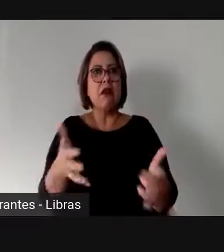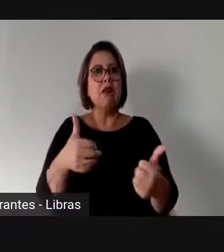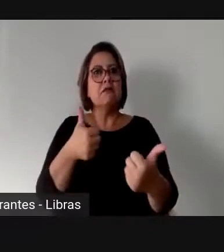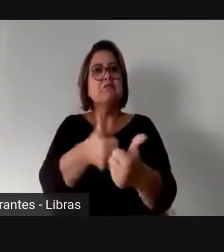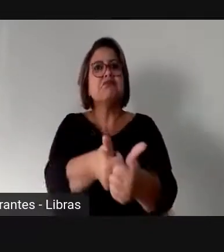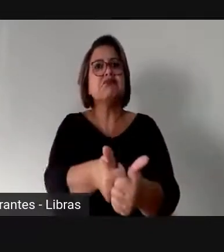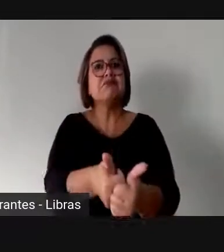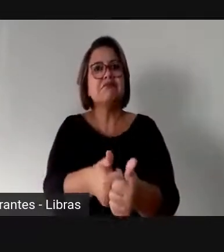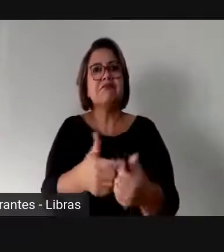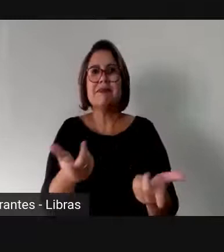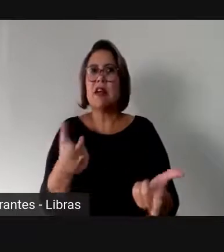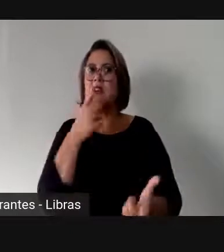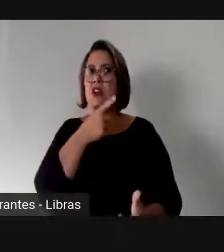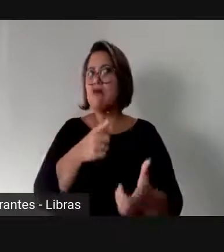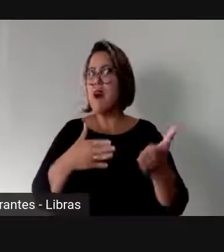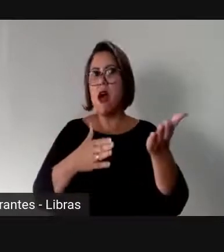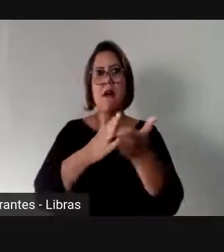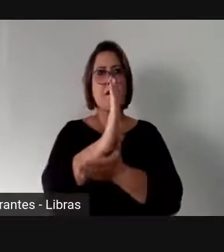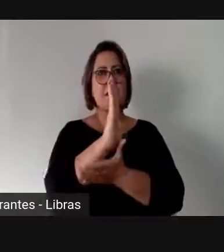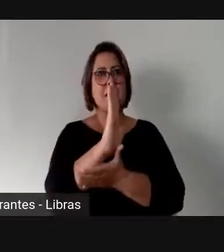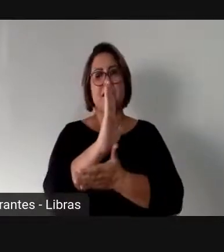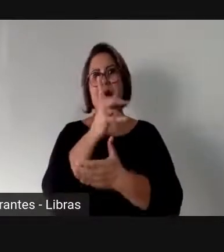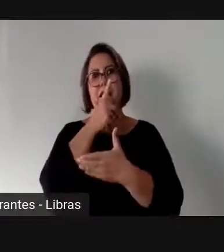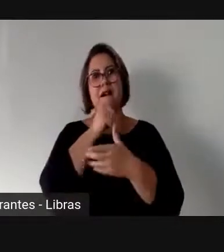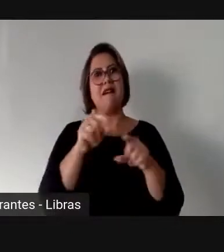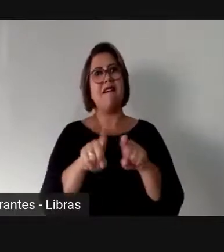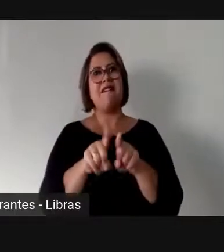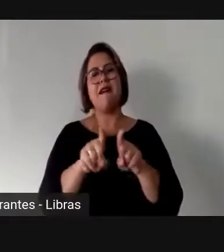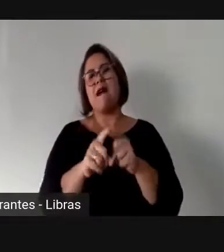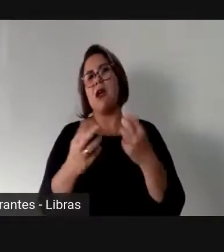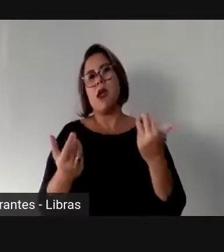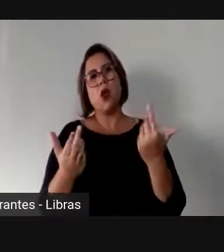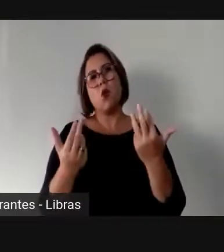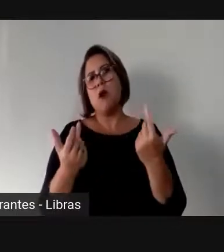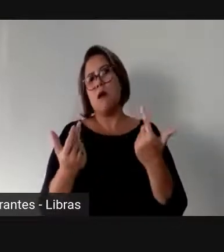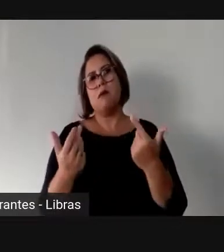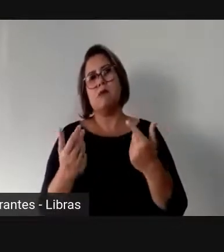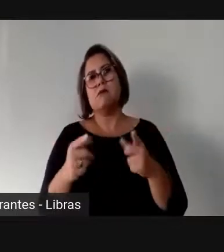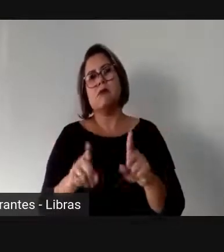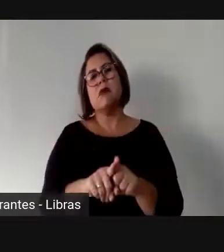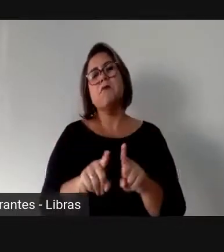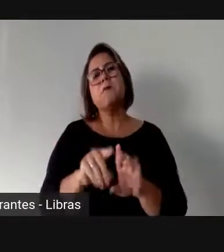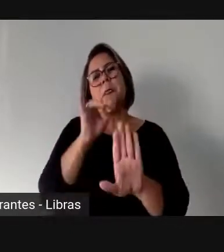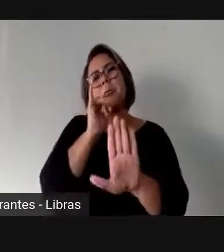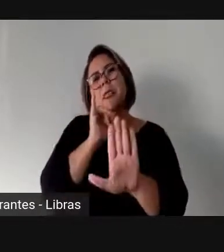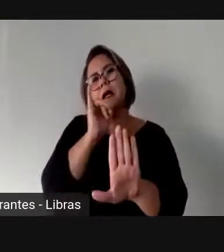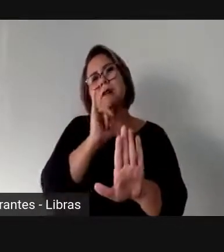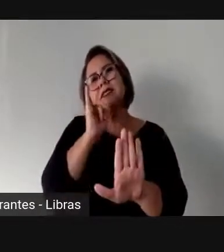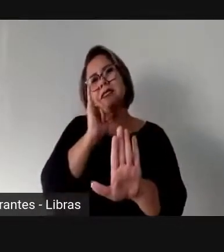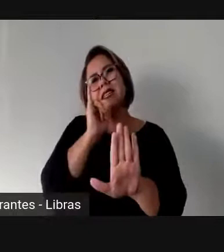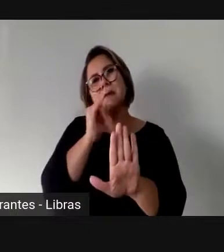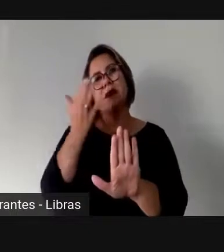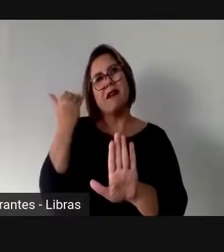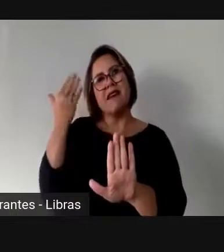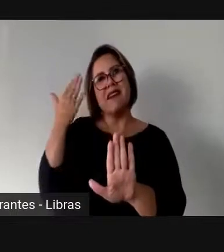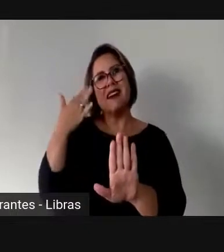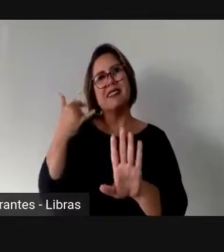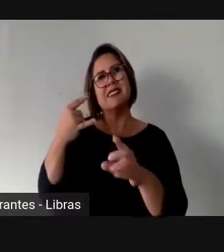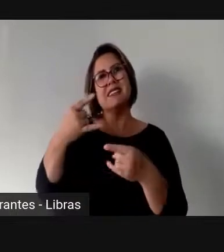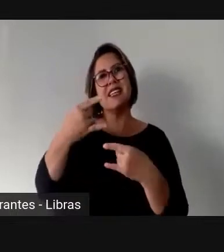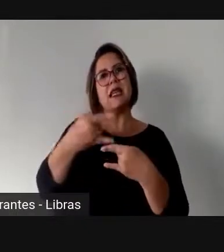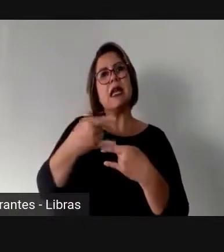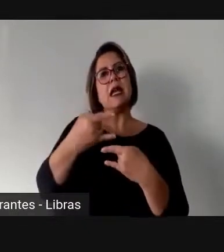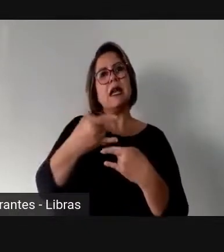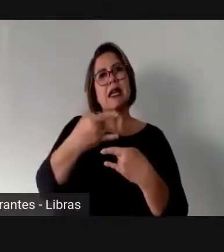jogo. E é isso que os partidos políticos fazem com as mulheres. Eu vou dar um exemplo da live anterior que um dos conferencistas até